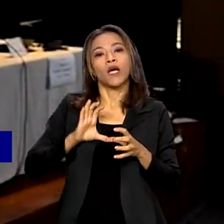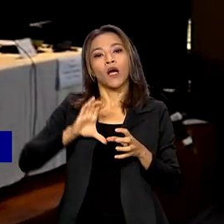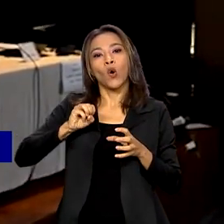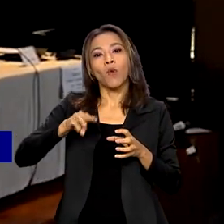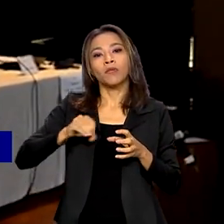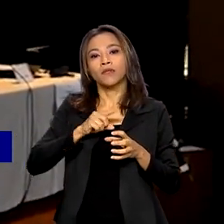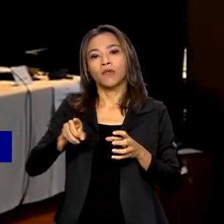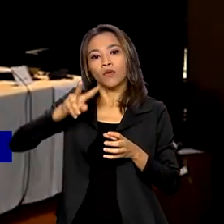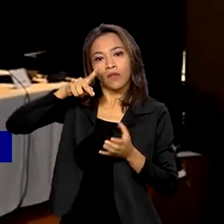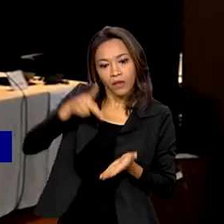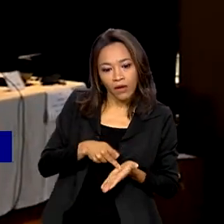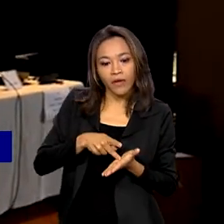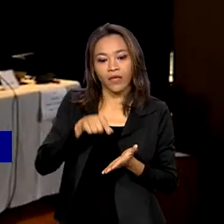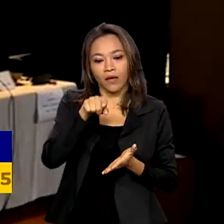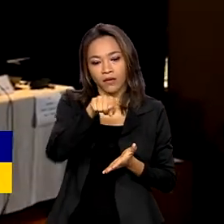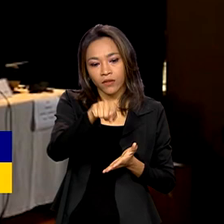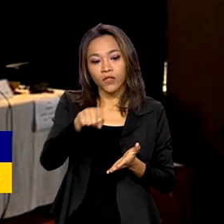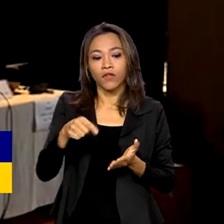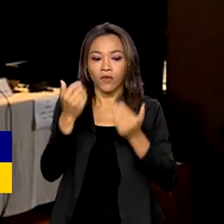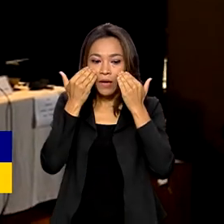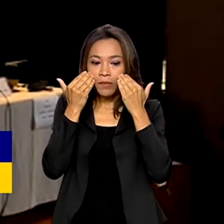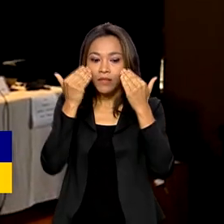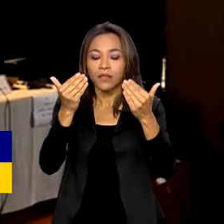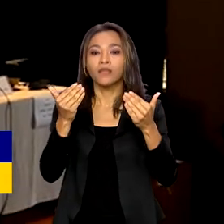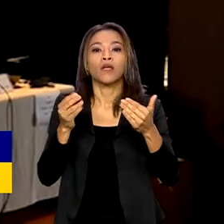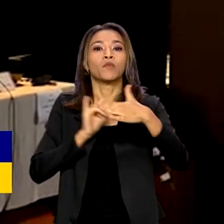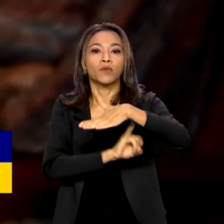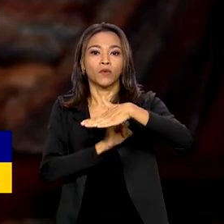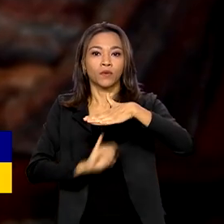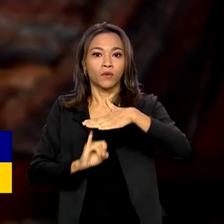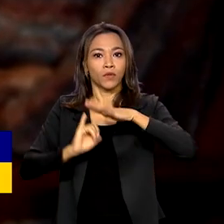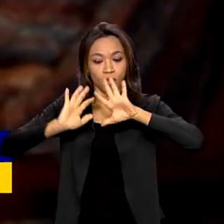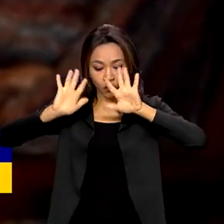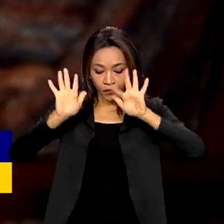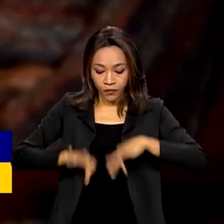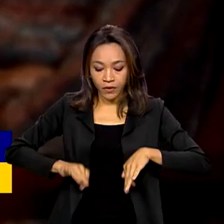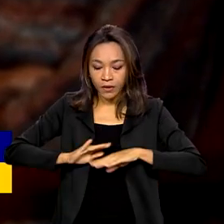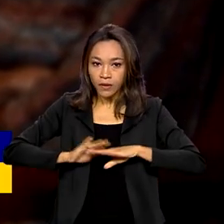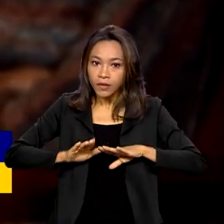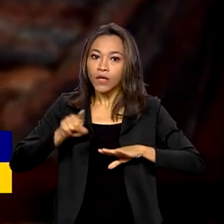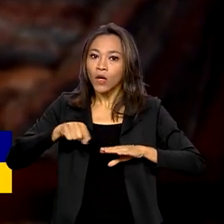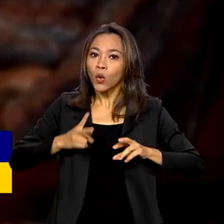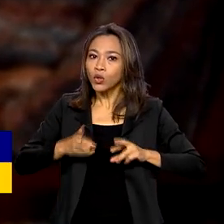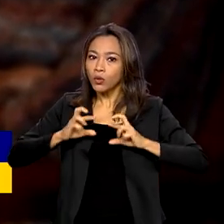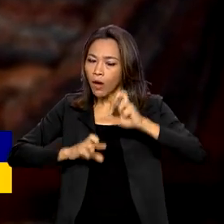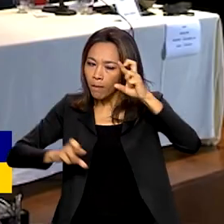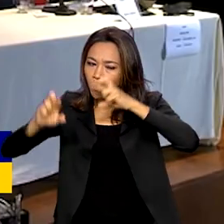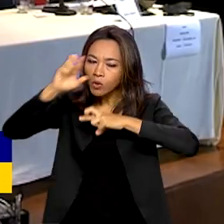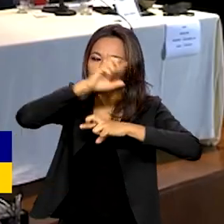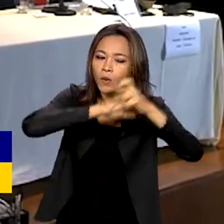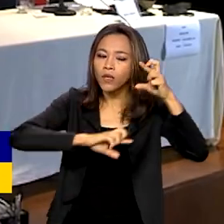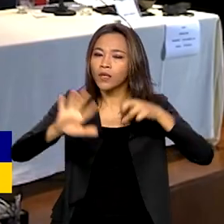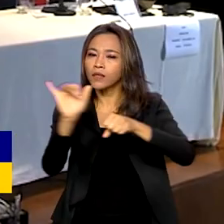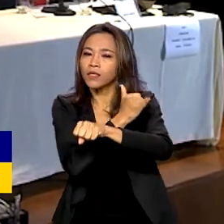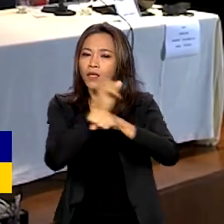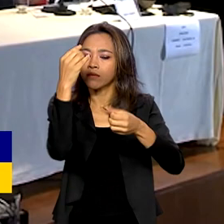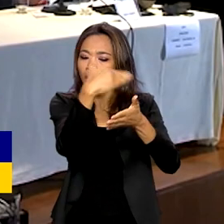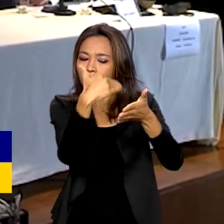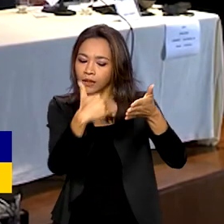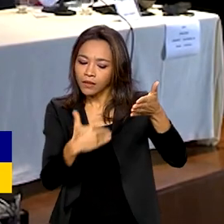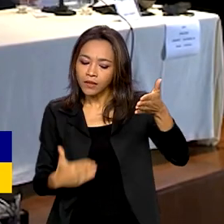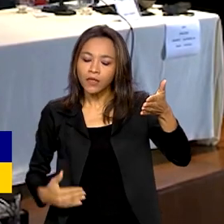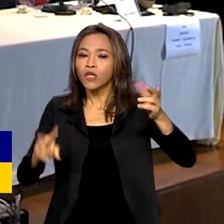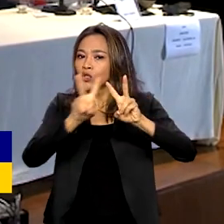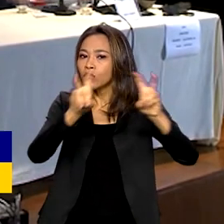pelo Instituto Vladimir Herzog, que desde o fim da comissão, atua no monitoramento das ações para a reparação dos